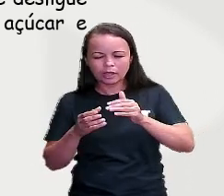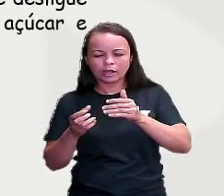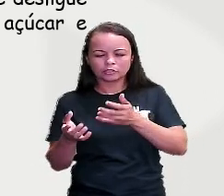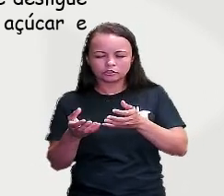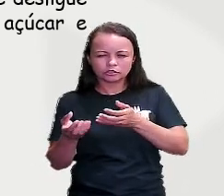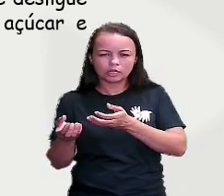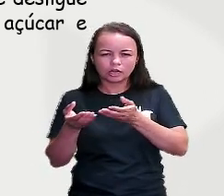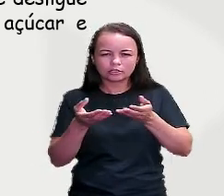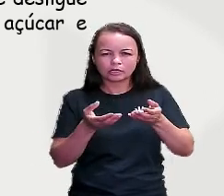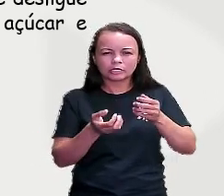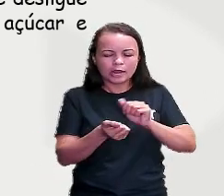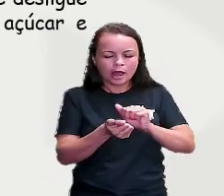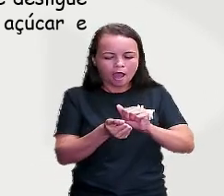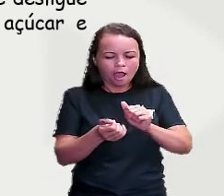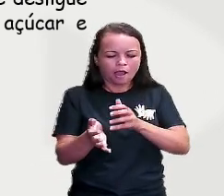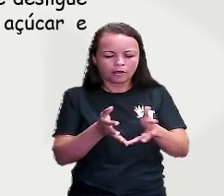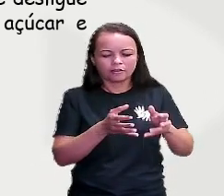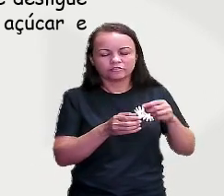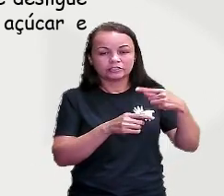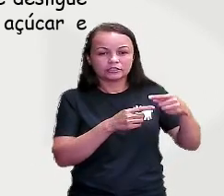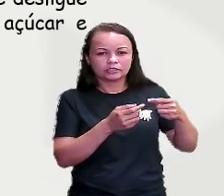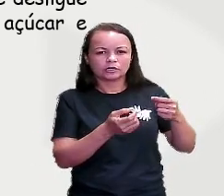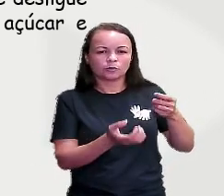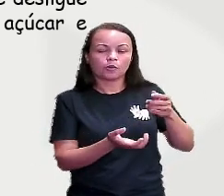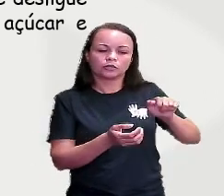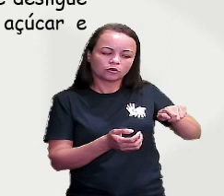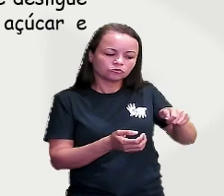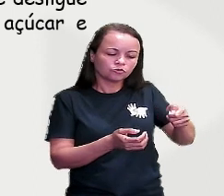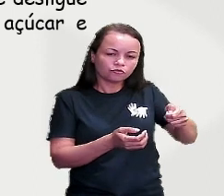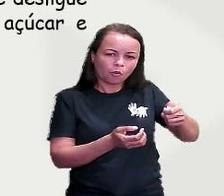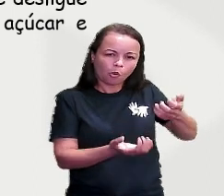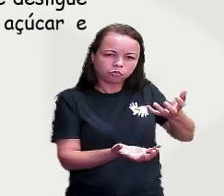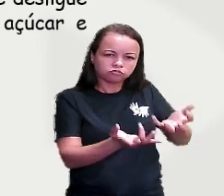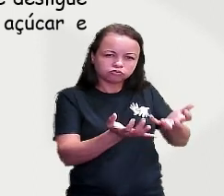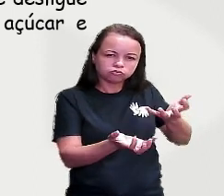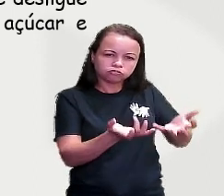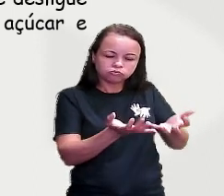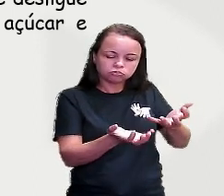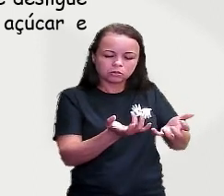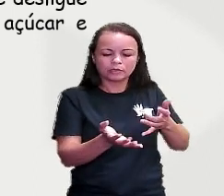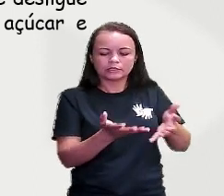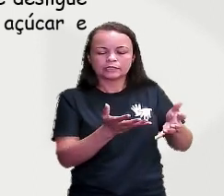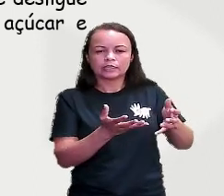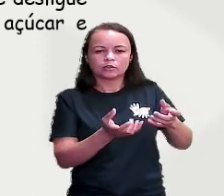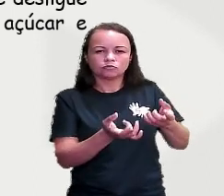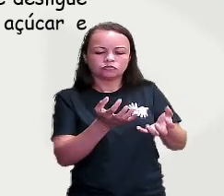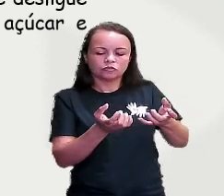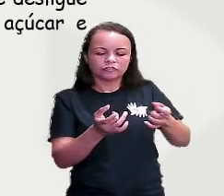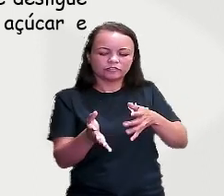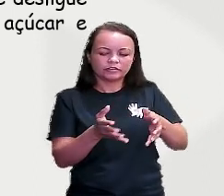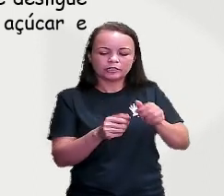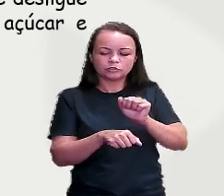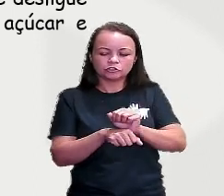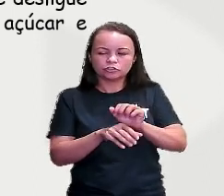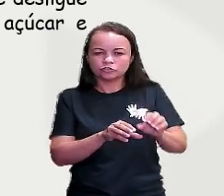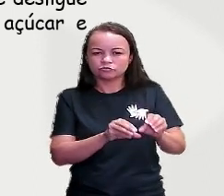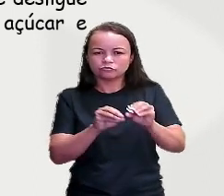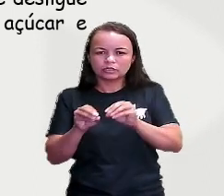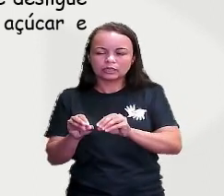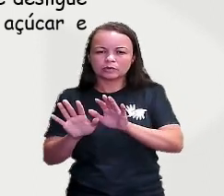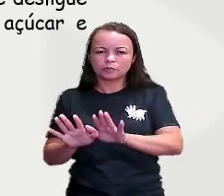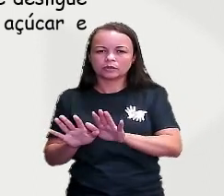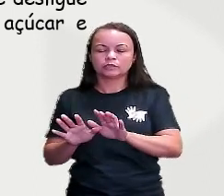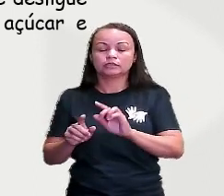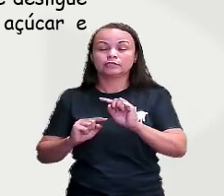for criança. Quando ferver, peça a um adulto que desligue o fogo. Espere esfriar, acrescente o açúcar e bata tudo num liquidificador.